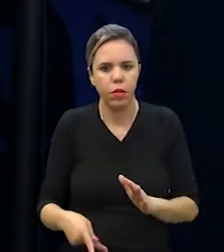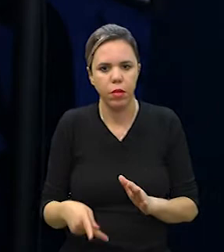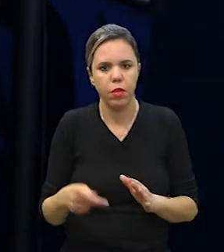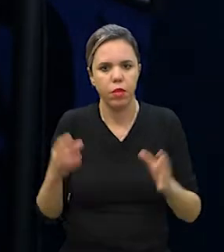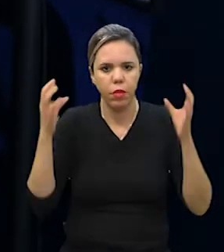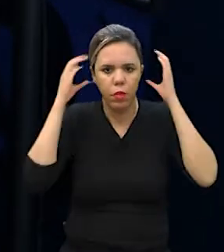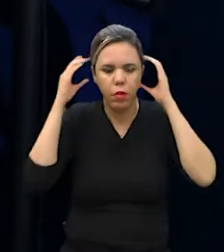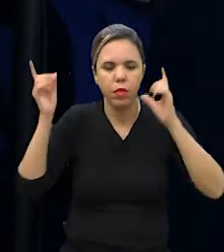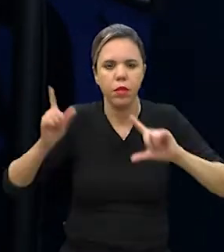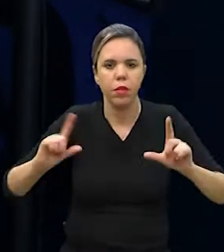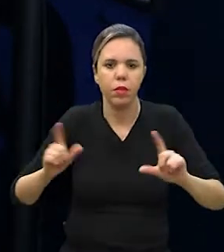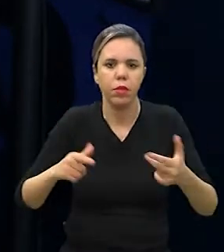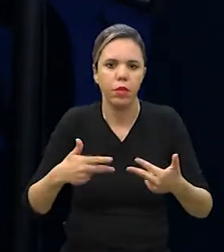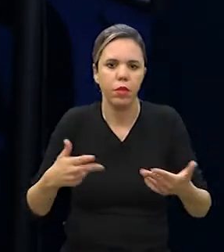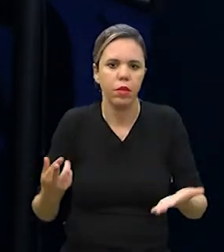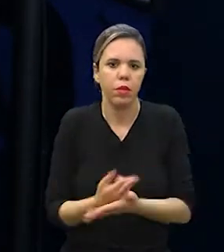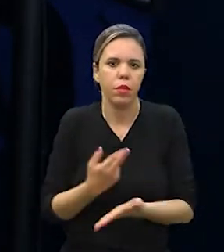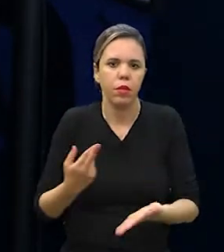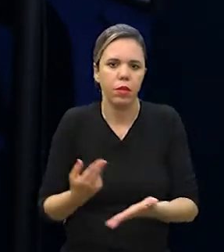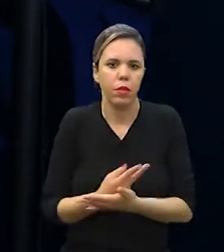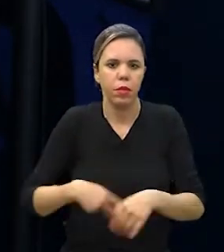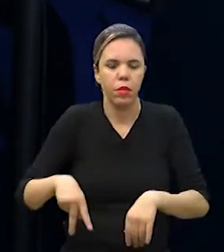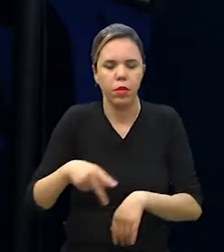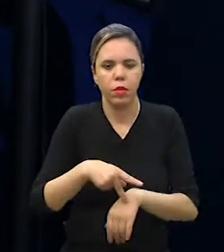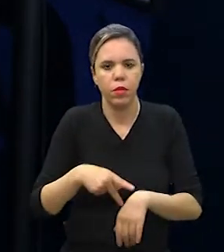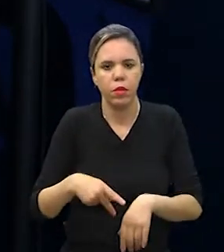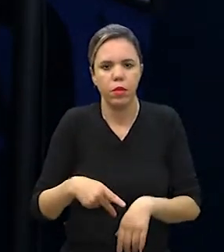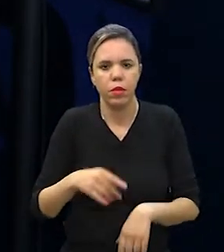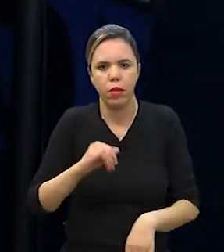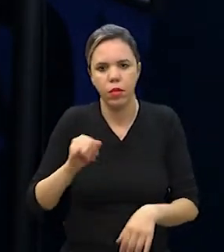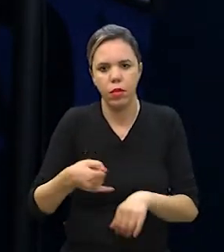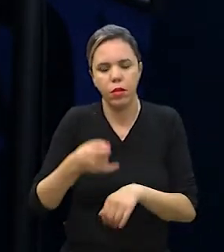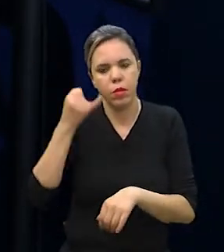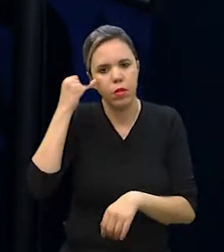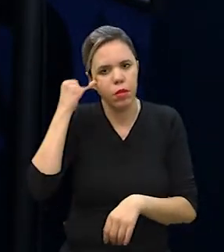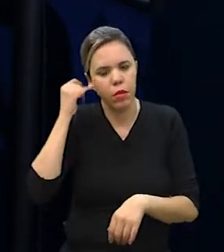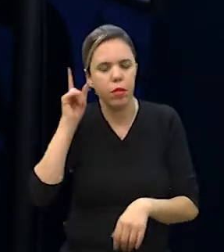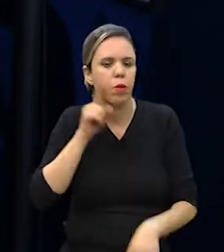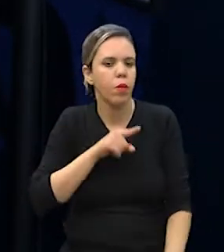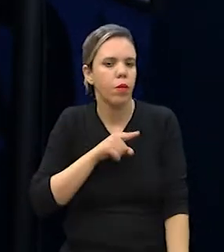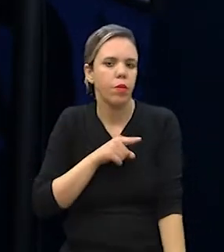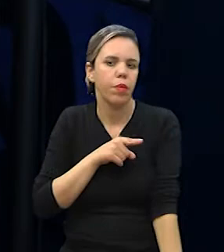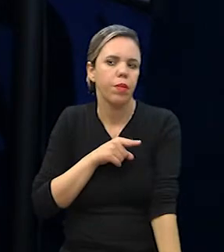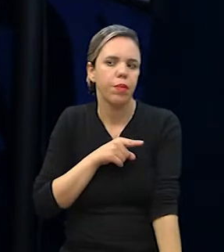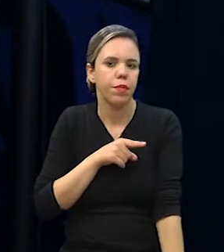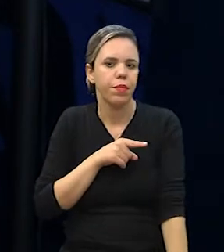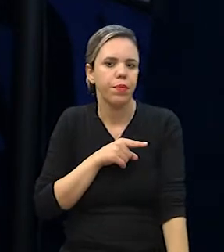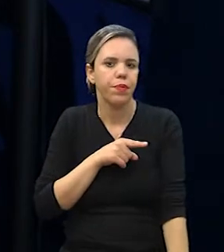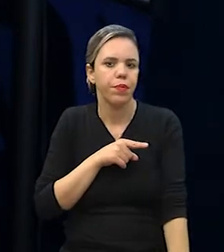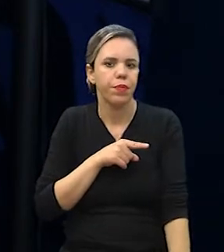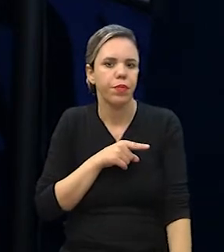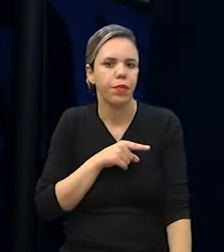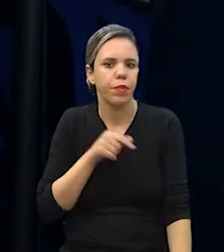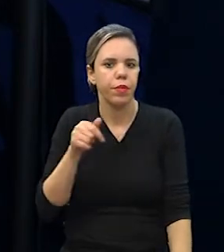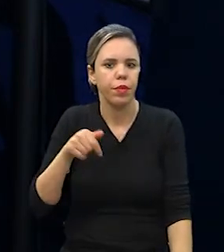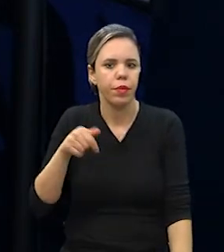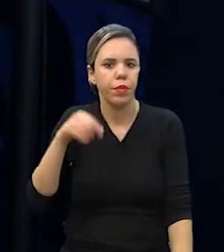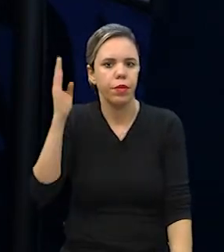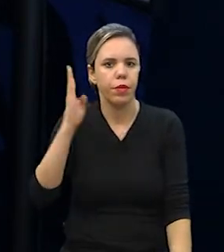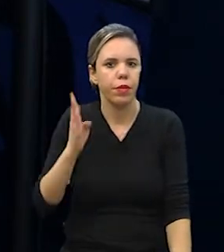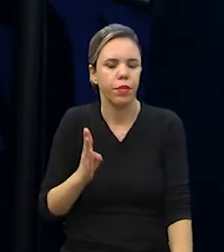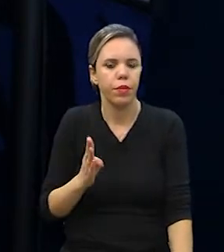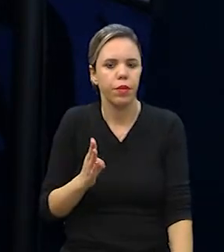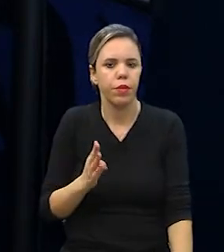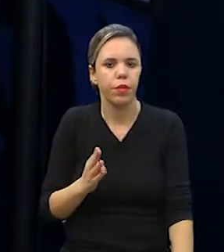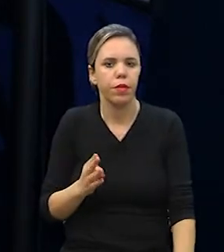rádios, televisões, revistas de vários países, inclusive Japão, Estados Unidos, etc. E aqui